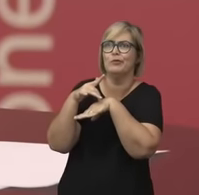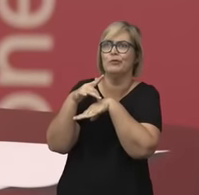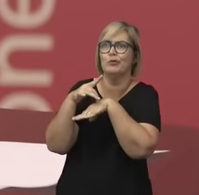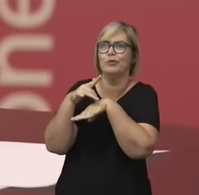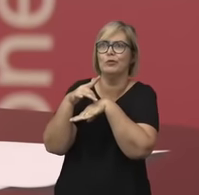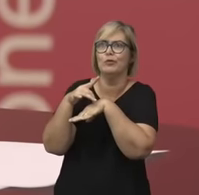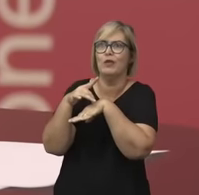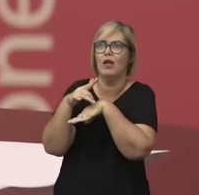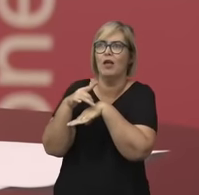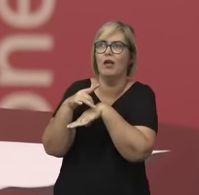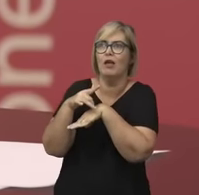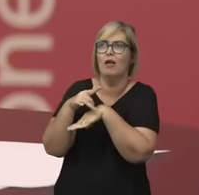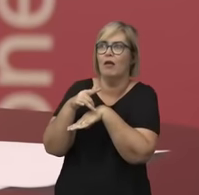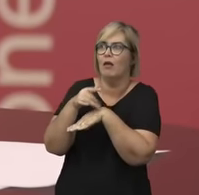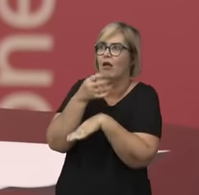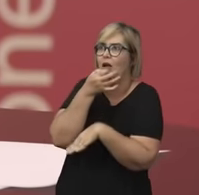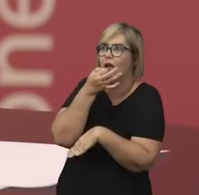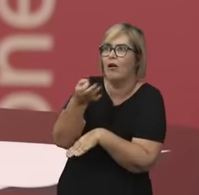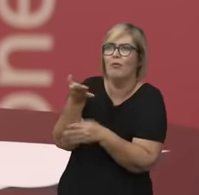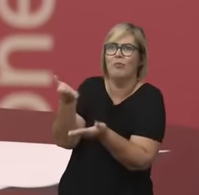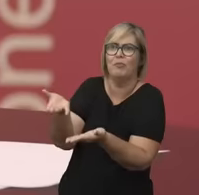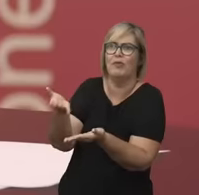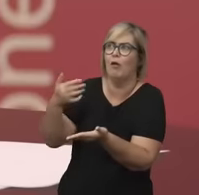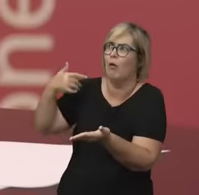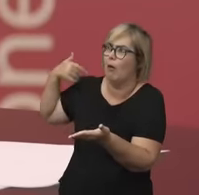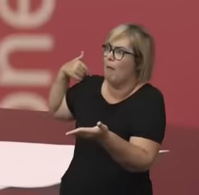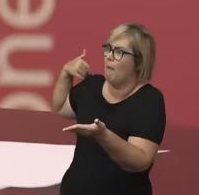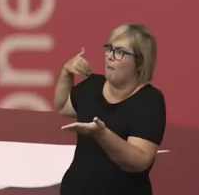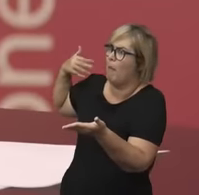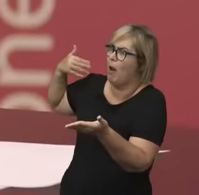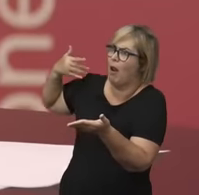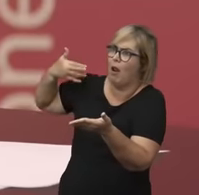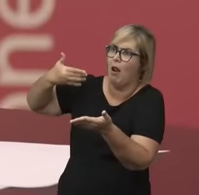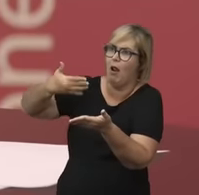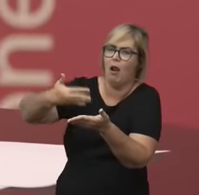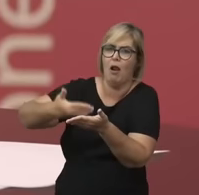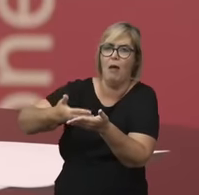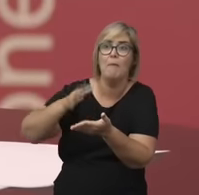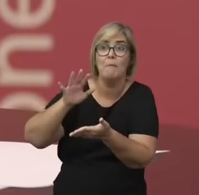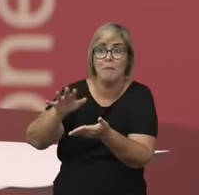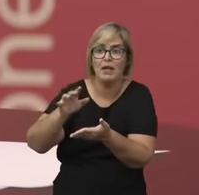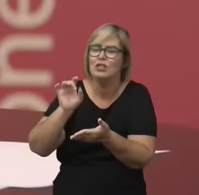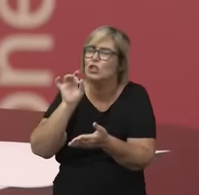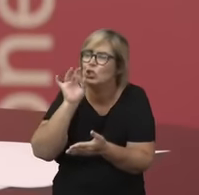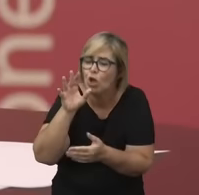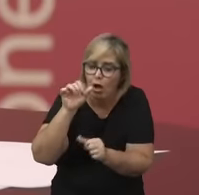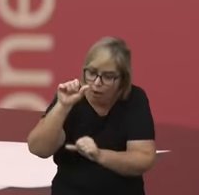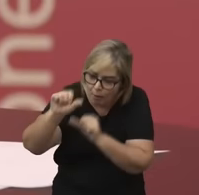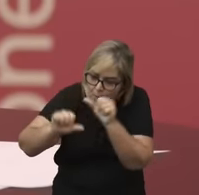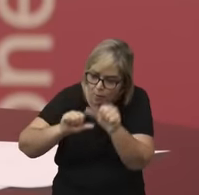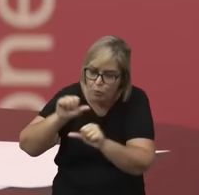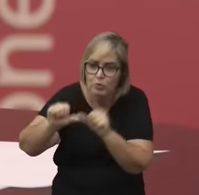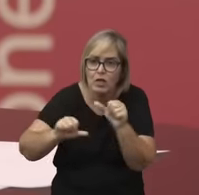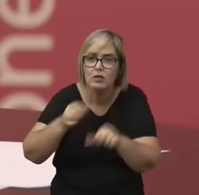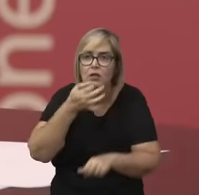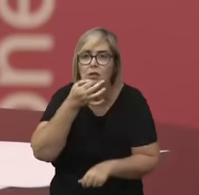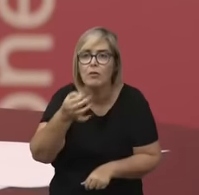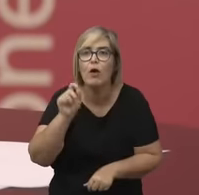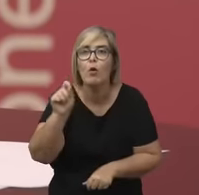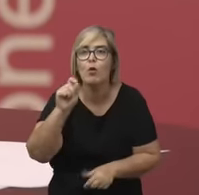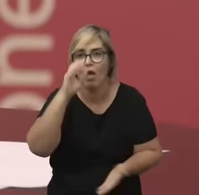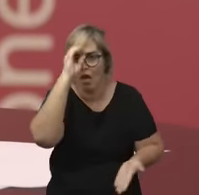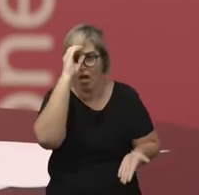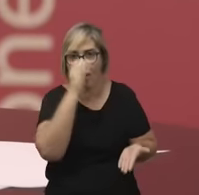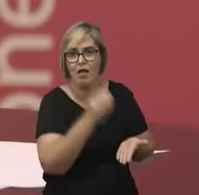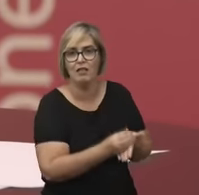tradicional. Por quê? O que gera o gatilho da transformação desse argumento é uma tese do René